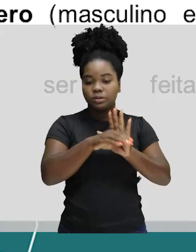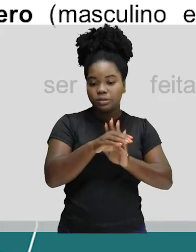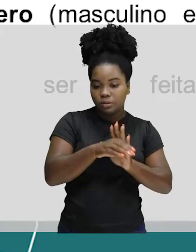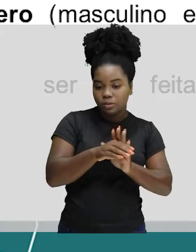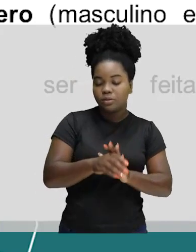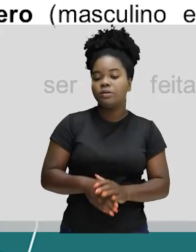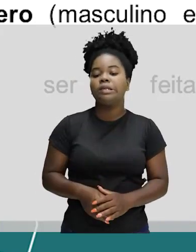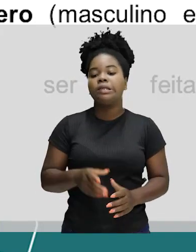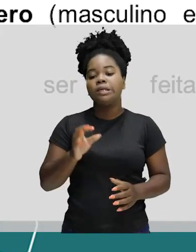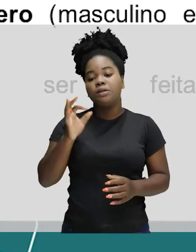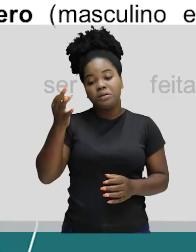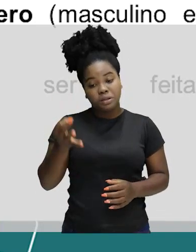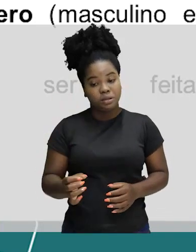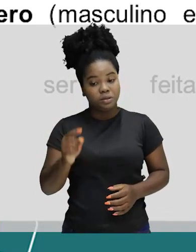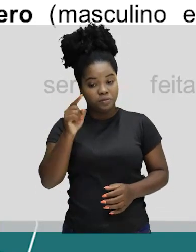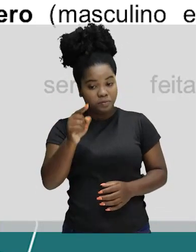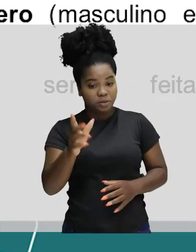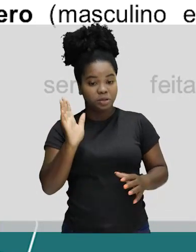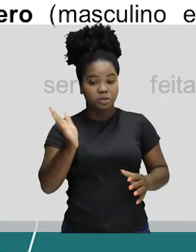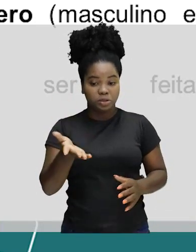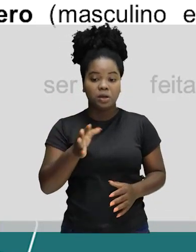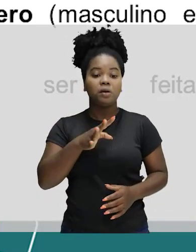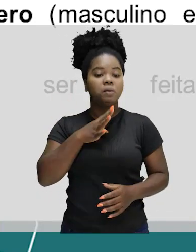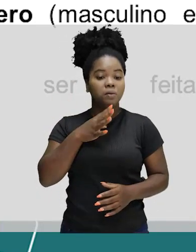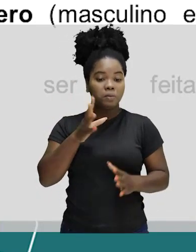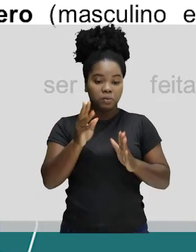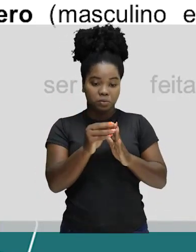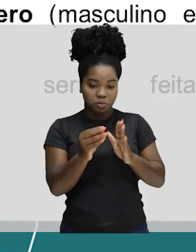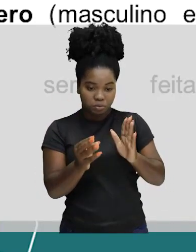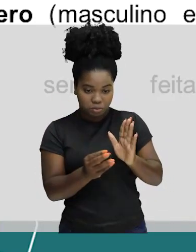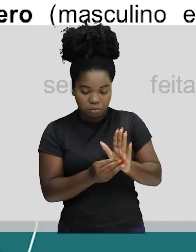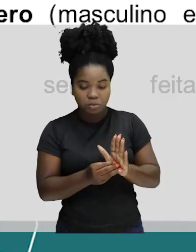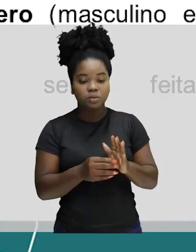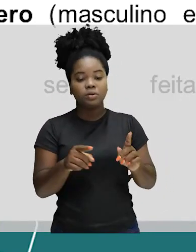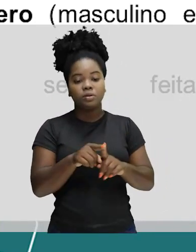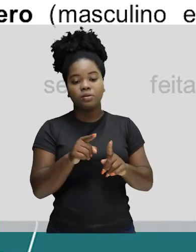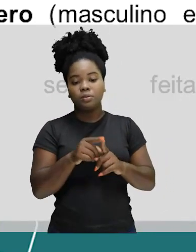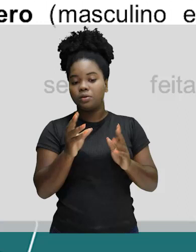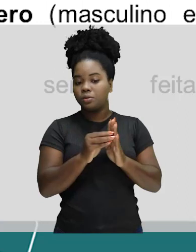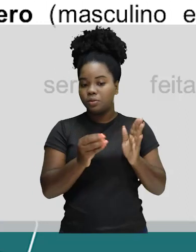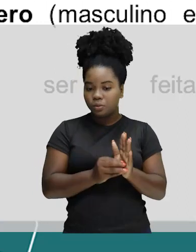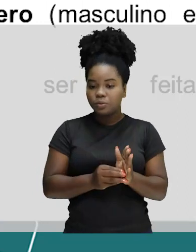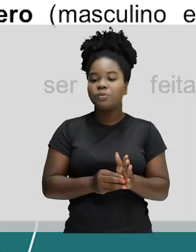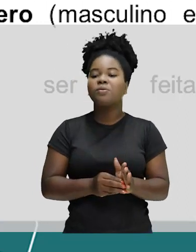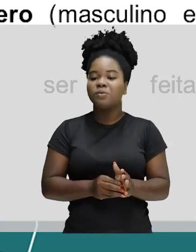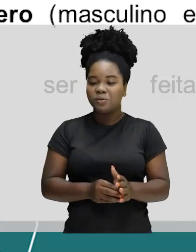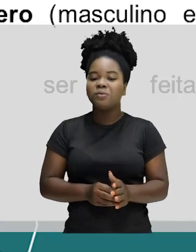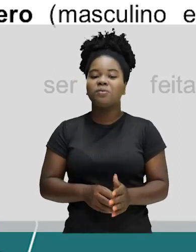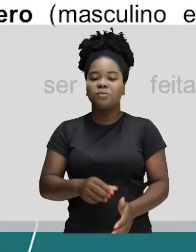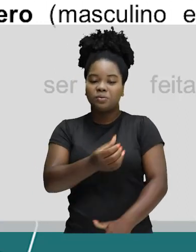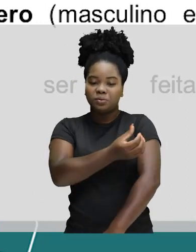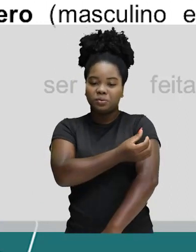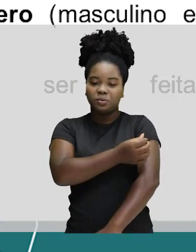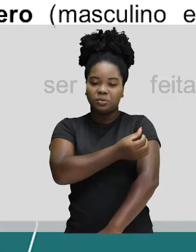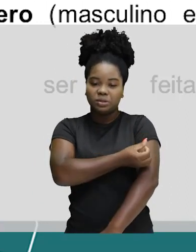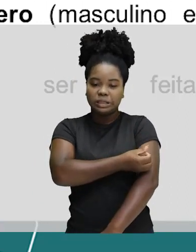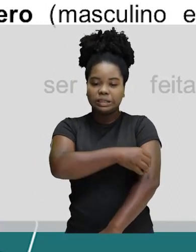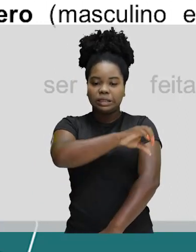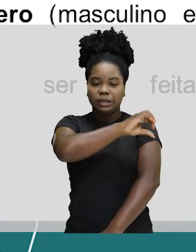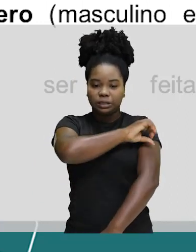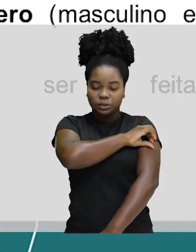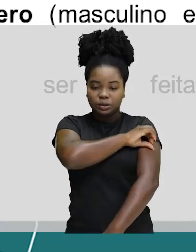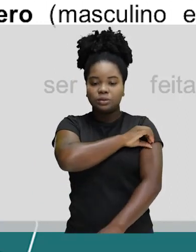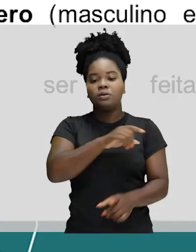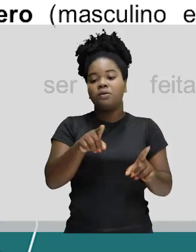certamente vocês já tiveram contato com esse conteúdo, também o conteúdo do ensino fundamental e também do primeiro ano do ensino médio.